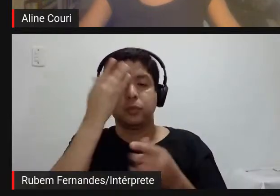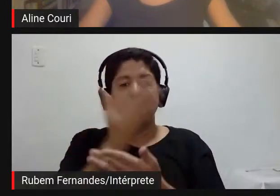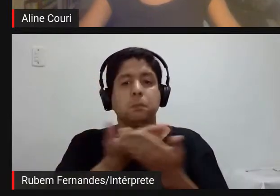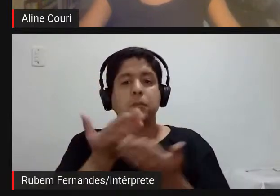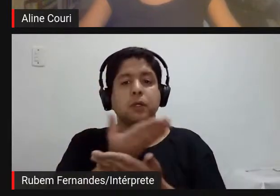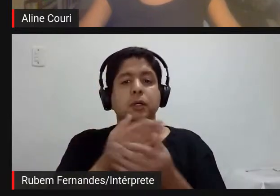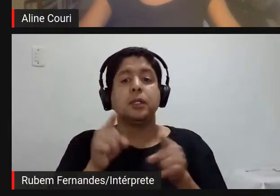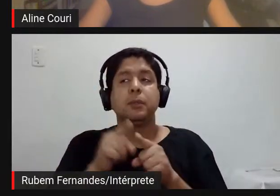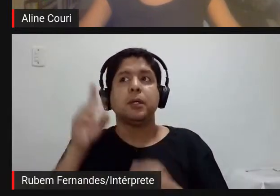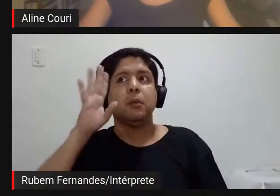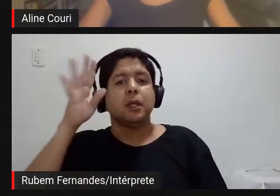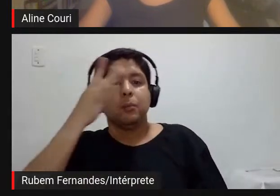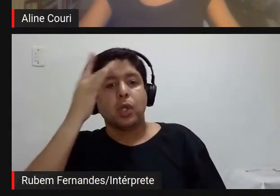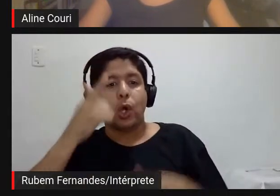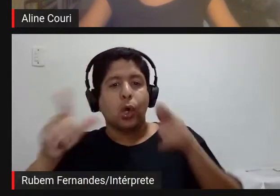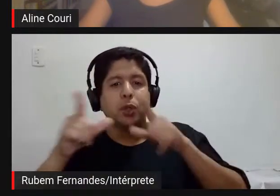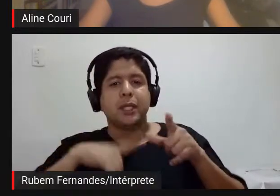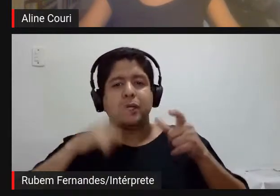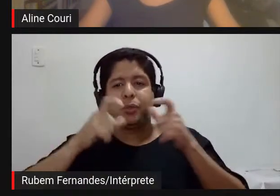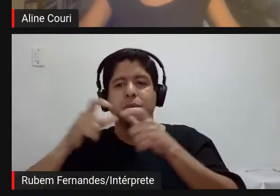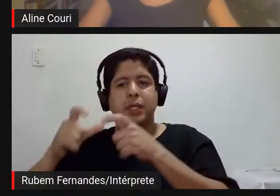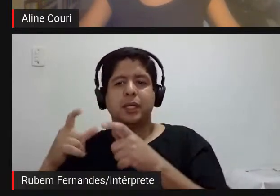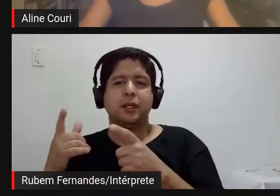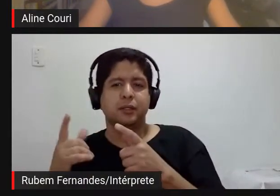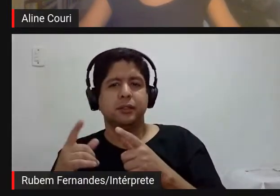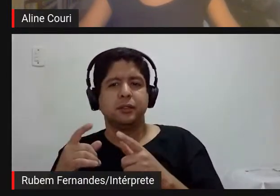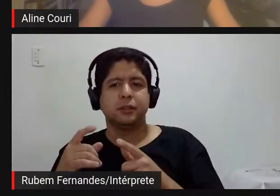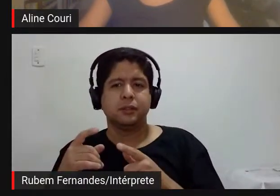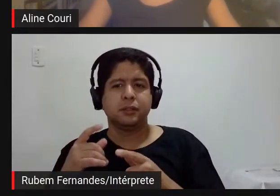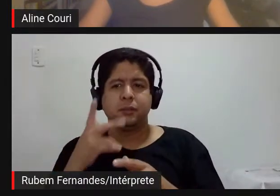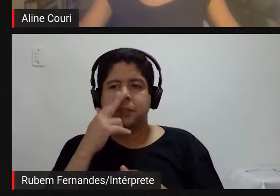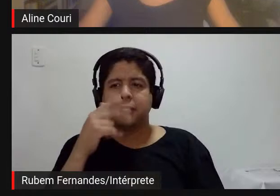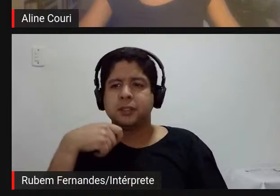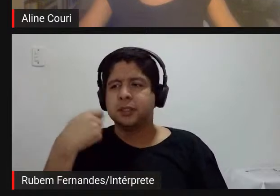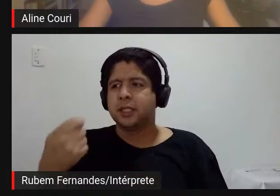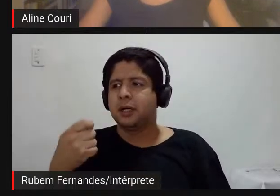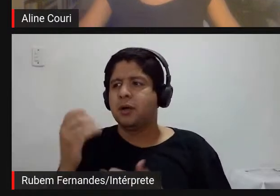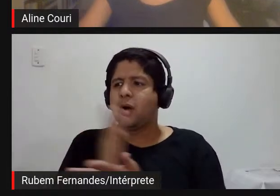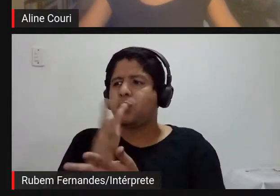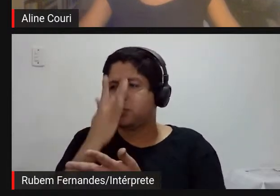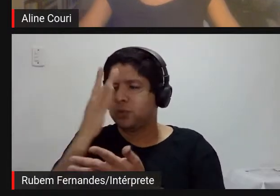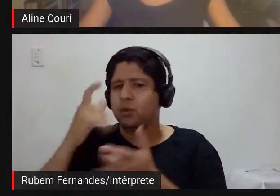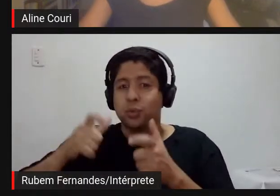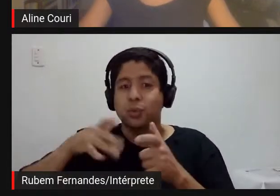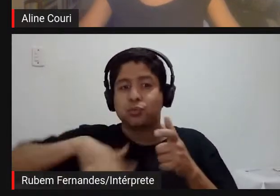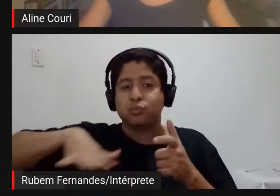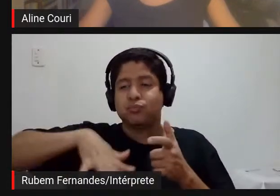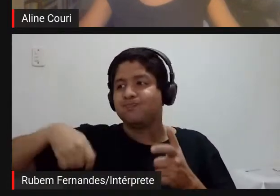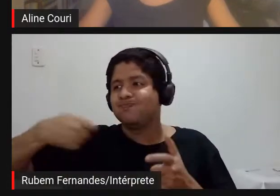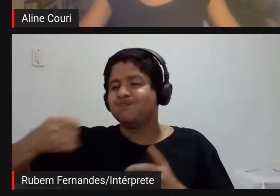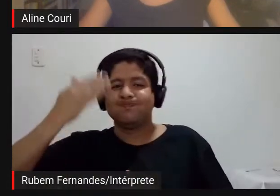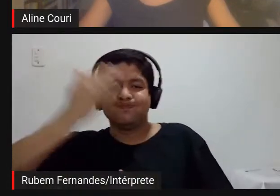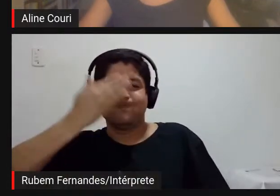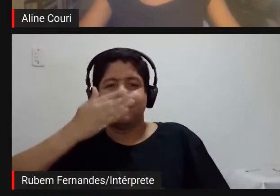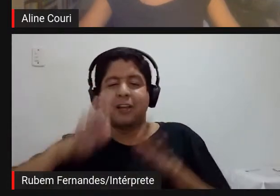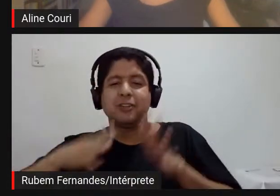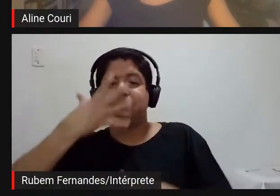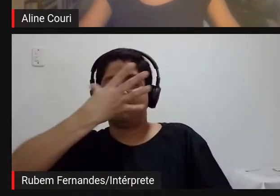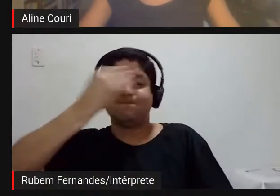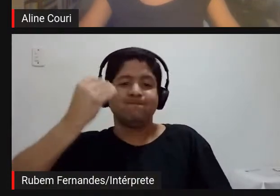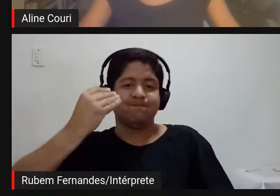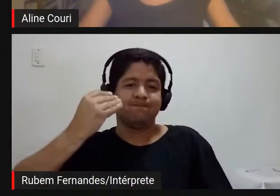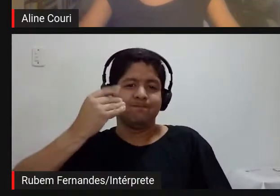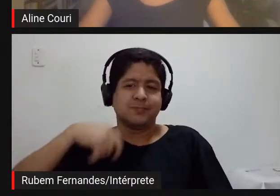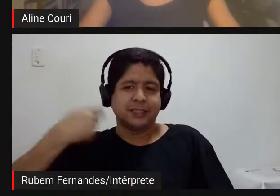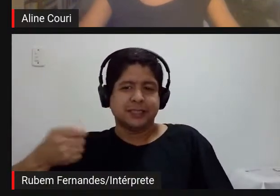outras pessoas que estão ali no espaço institucional que também acabam sendo invisibilizadas e às vezes nem são lembradas enquanto o público